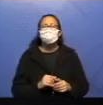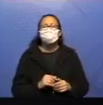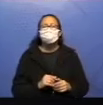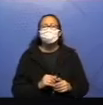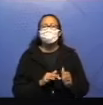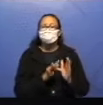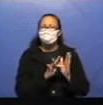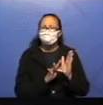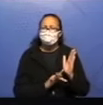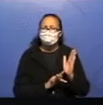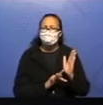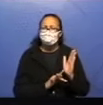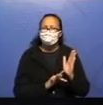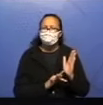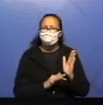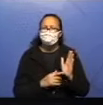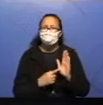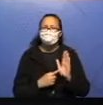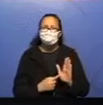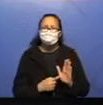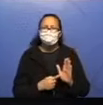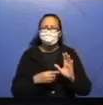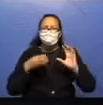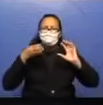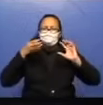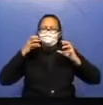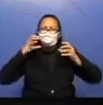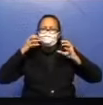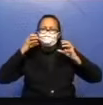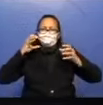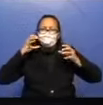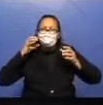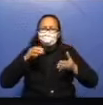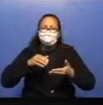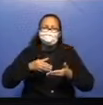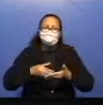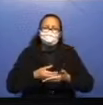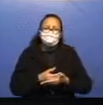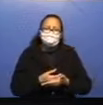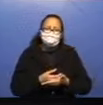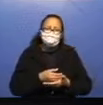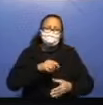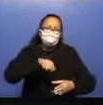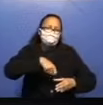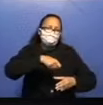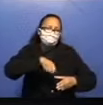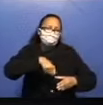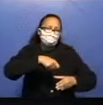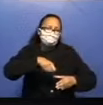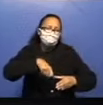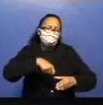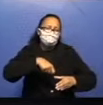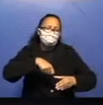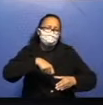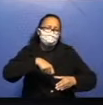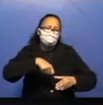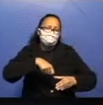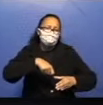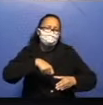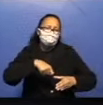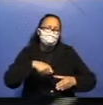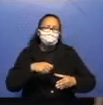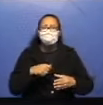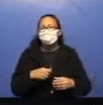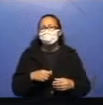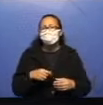sobre o milho, sobre a colher, sobre a cozinha da Dona Maria. Mas será que eu consigo identificar aqui no